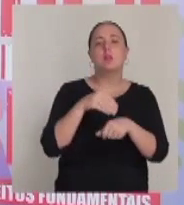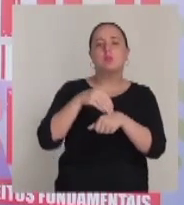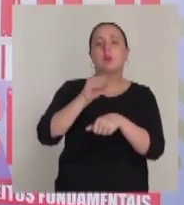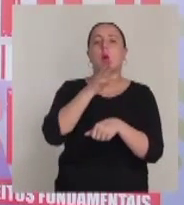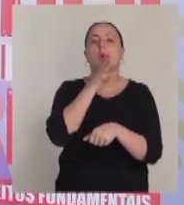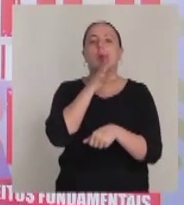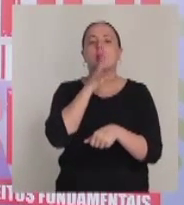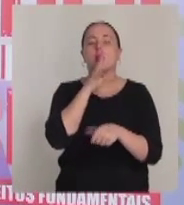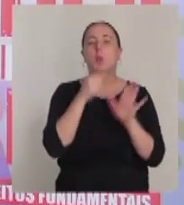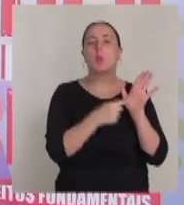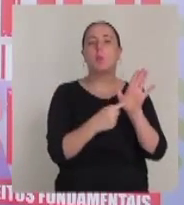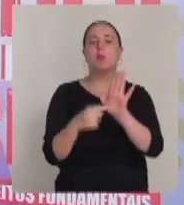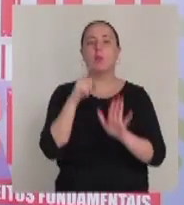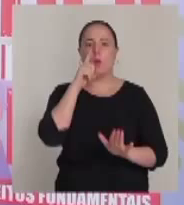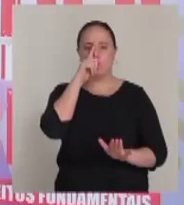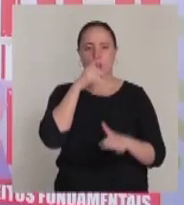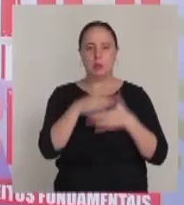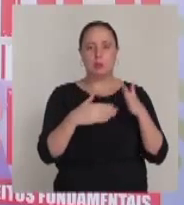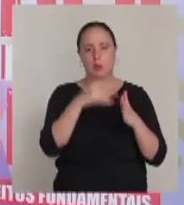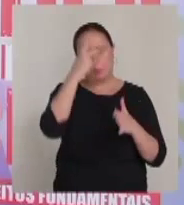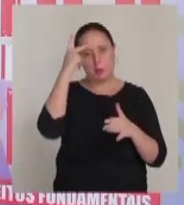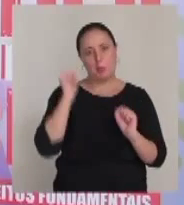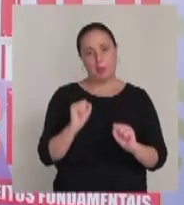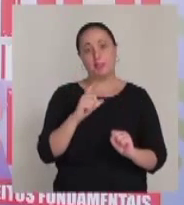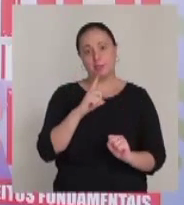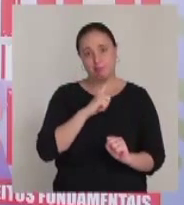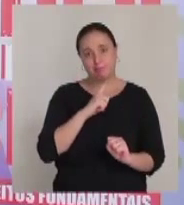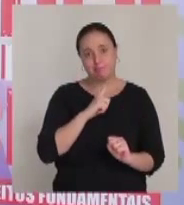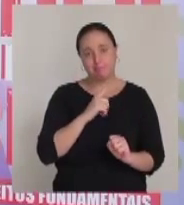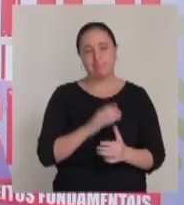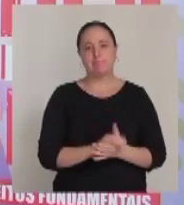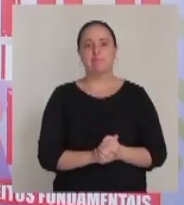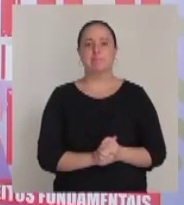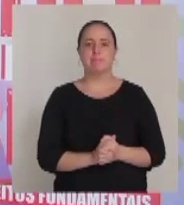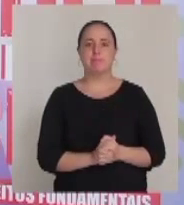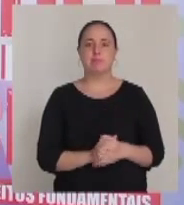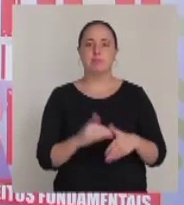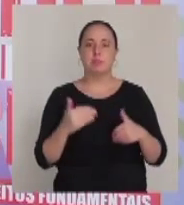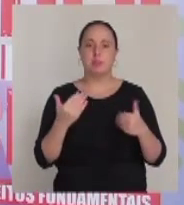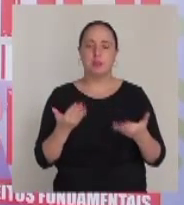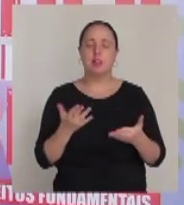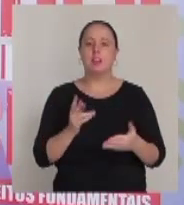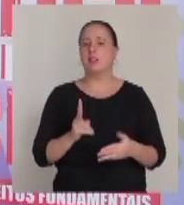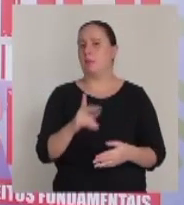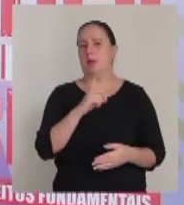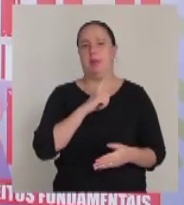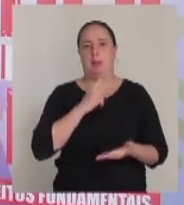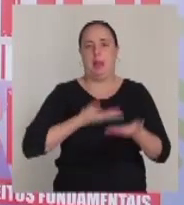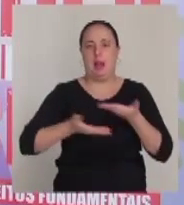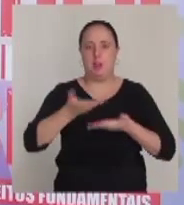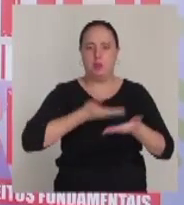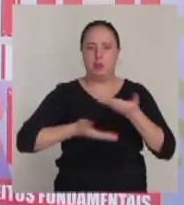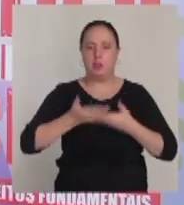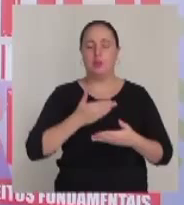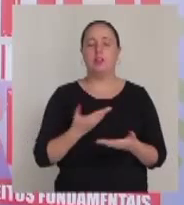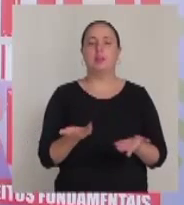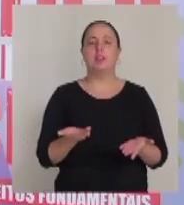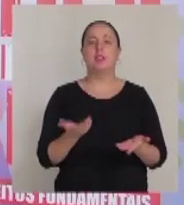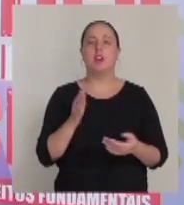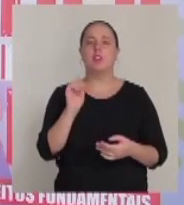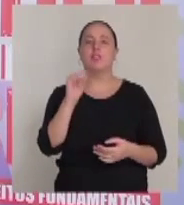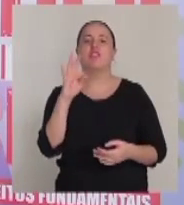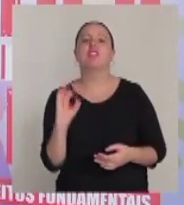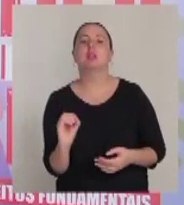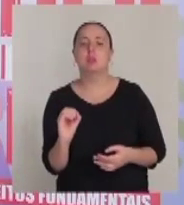de conhecimento dos reais riscos a que todos estão submetidos. Essa situação envolve desde o